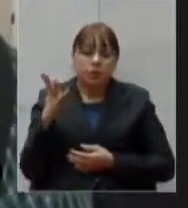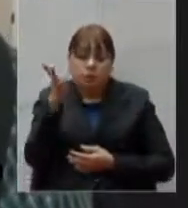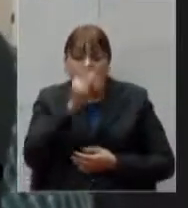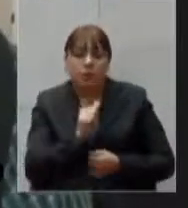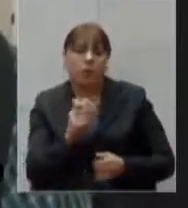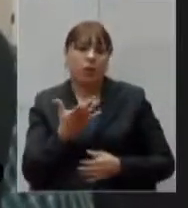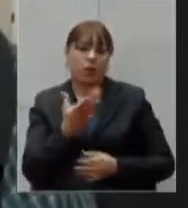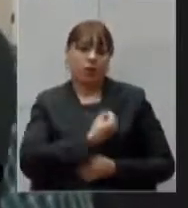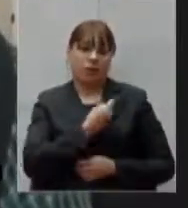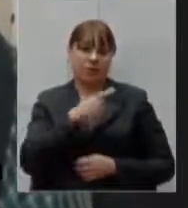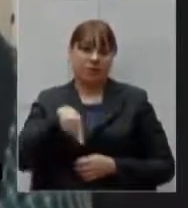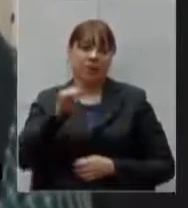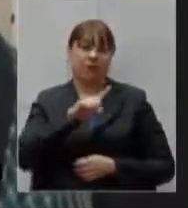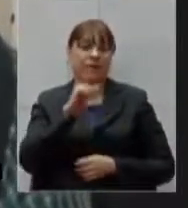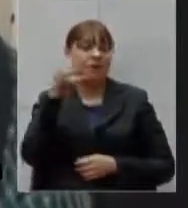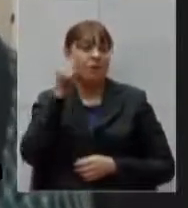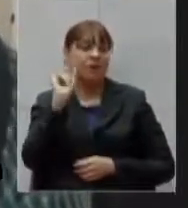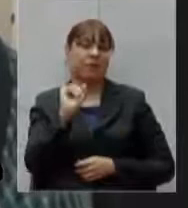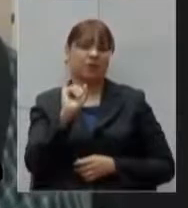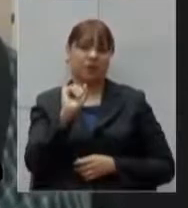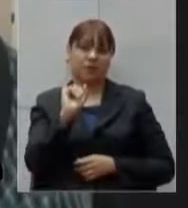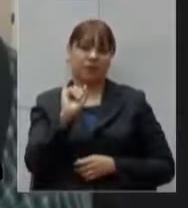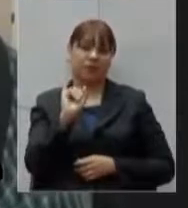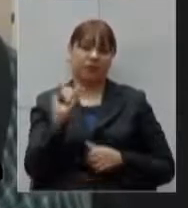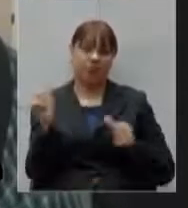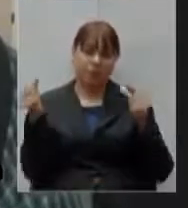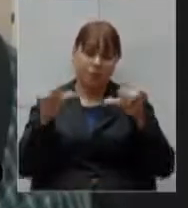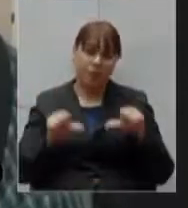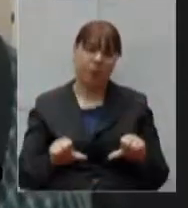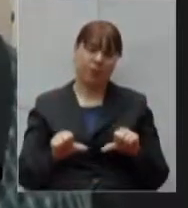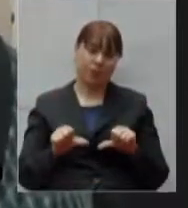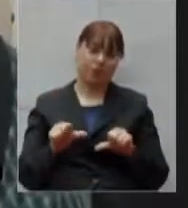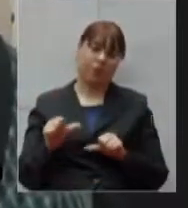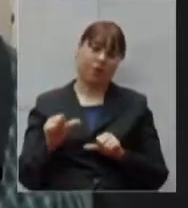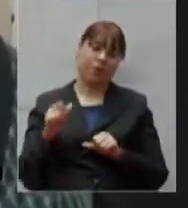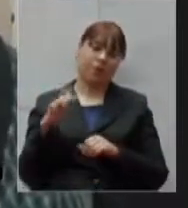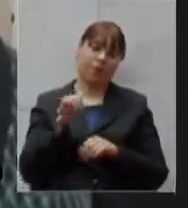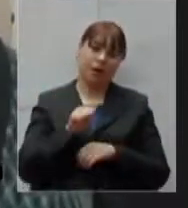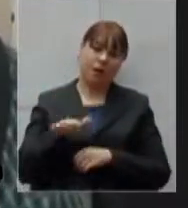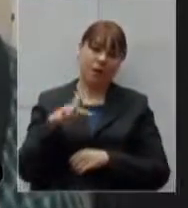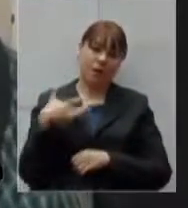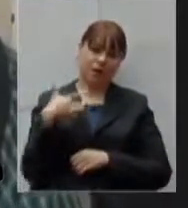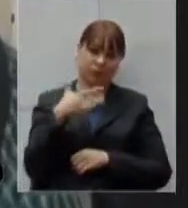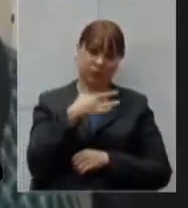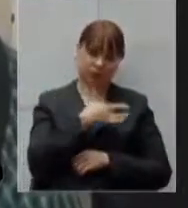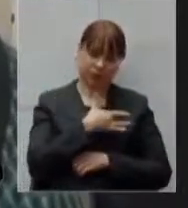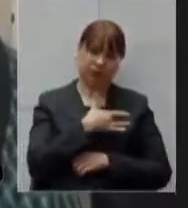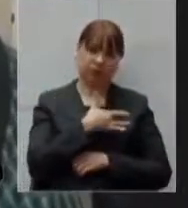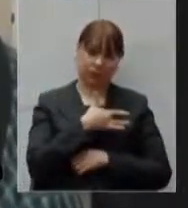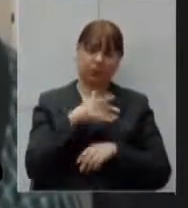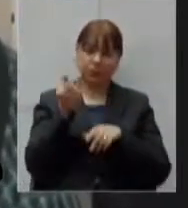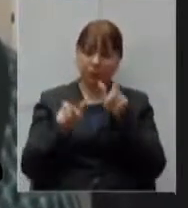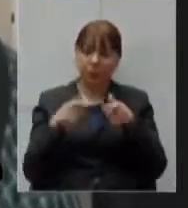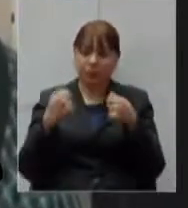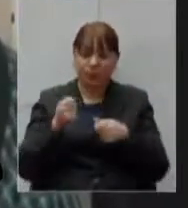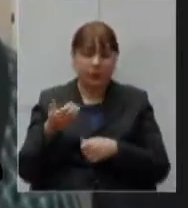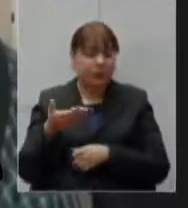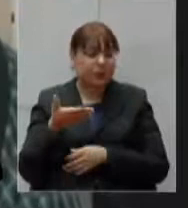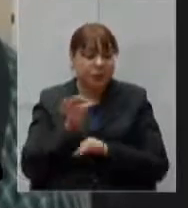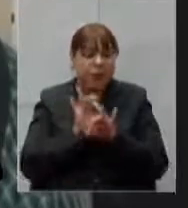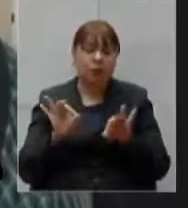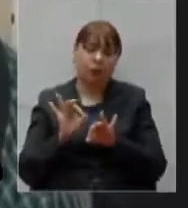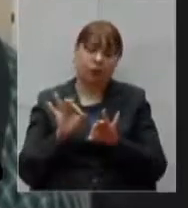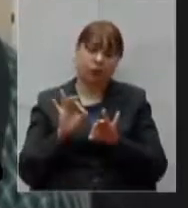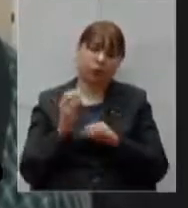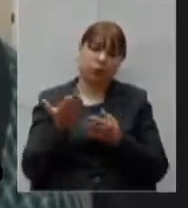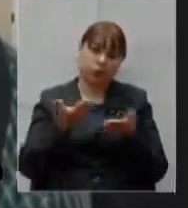e evitar maiores danos principalmente na área da saúde quem tem doente em casa tem pressa e precisa do melhor atendimento da rede pública